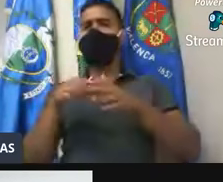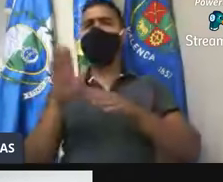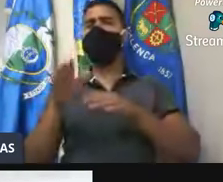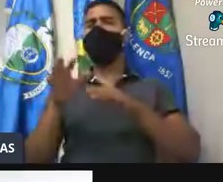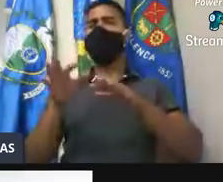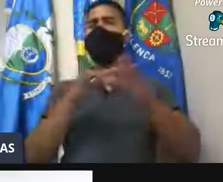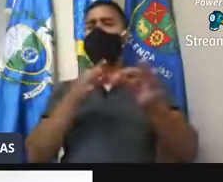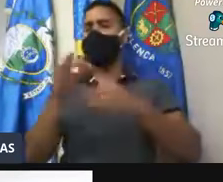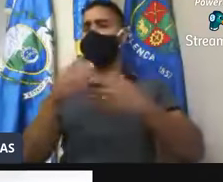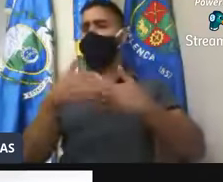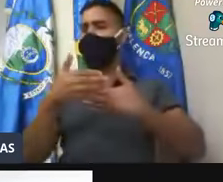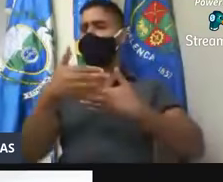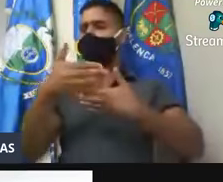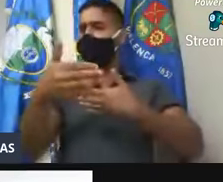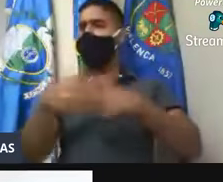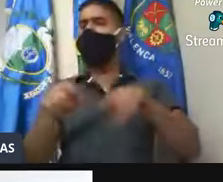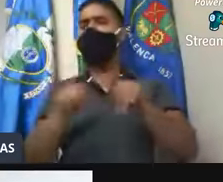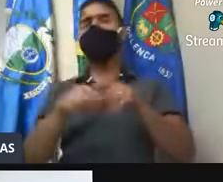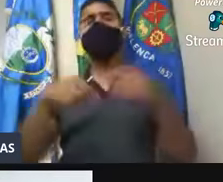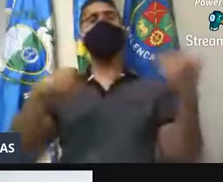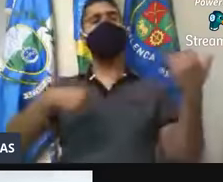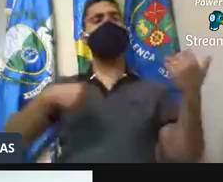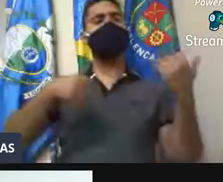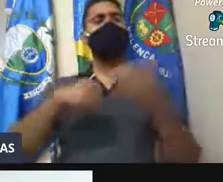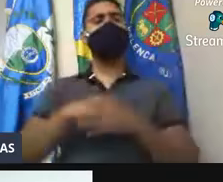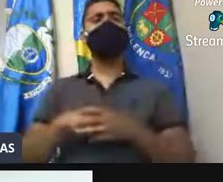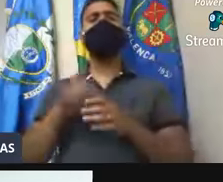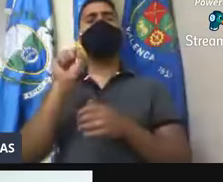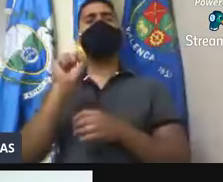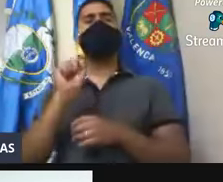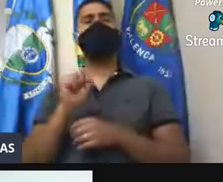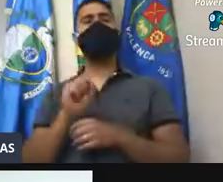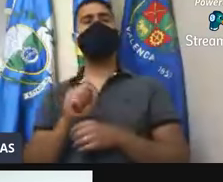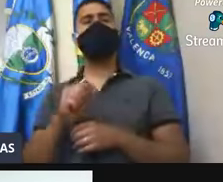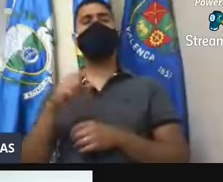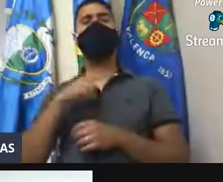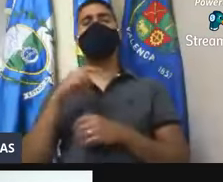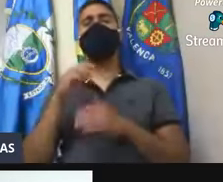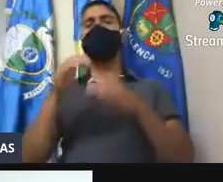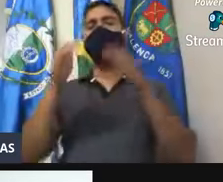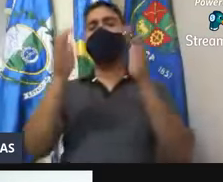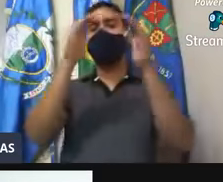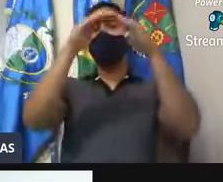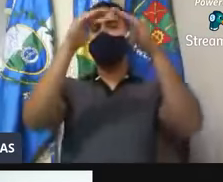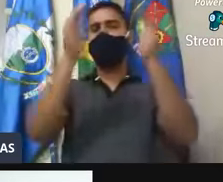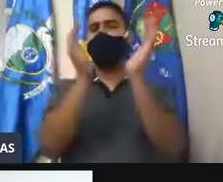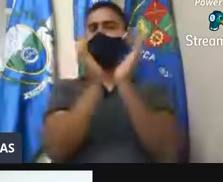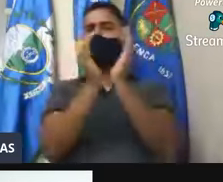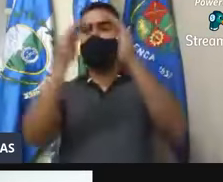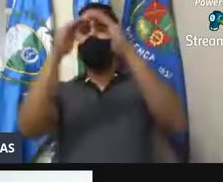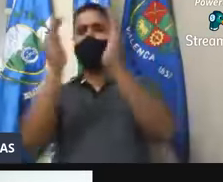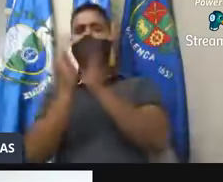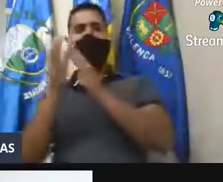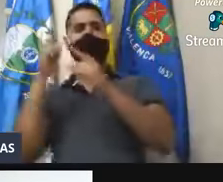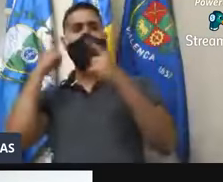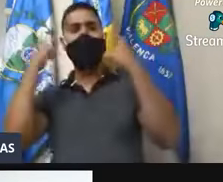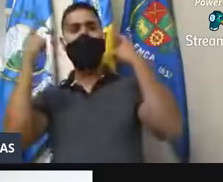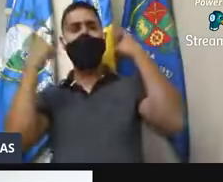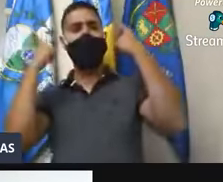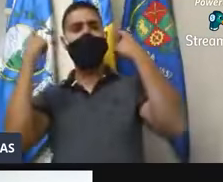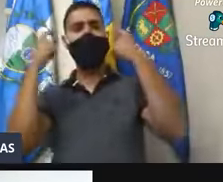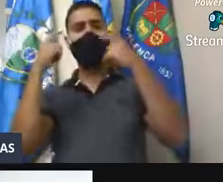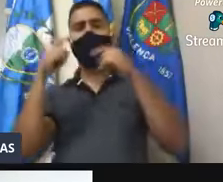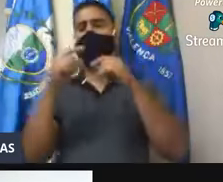projeto bem adiantado ali para a conservatória, que é uma, uma cuba acústica, a praça de cima, né? Dentro dos seus